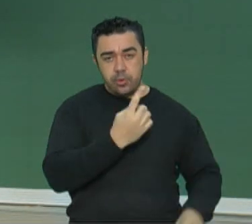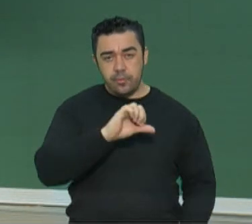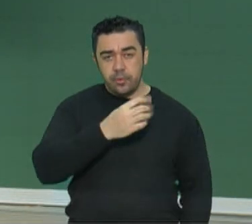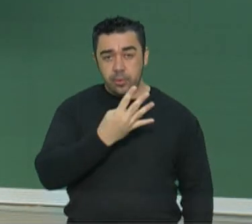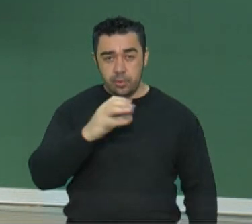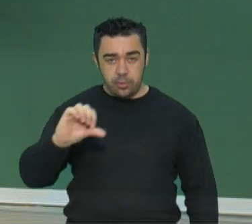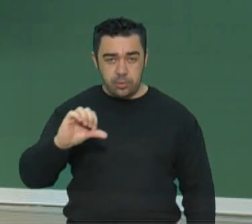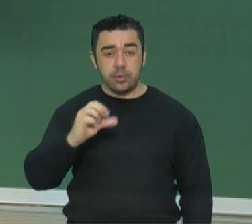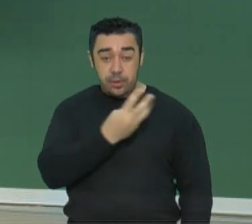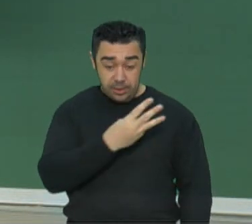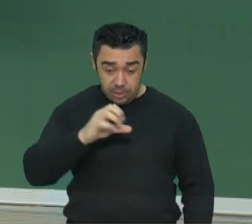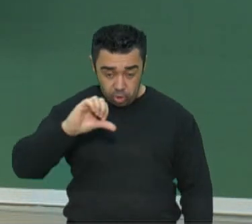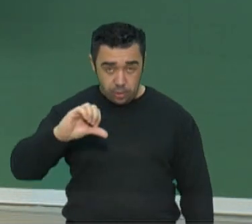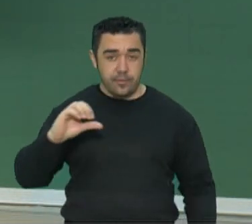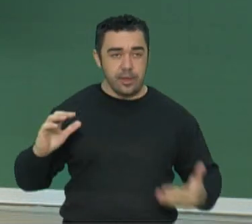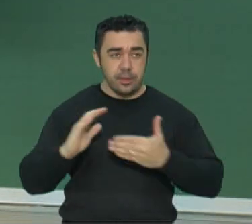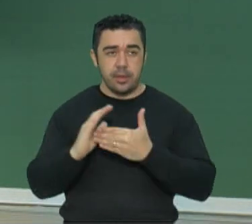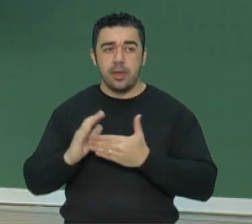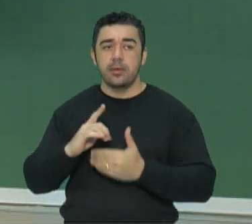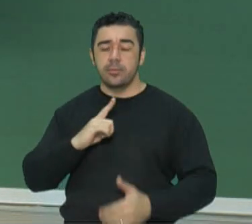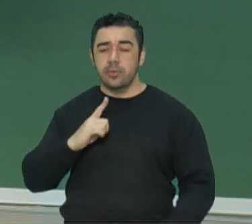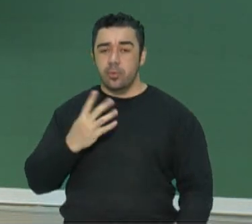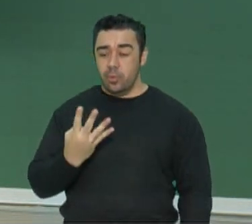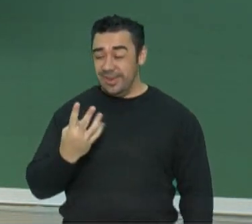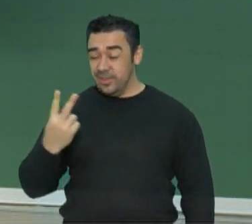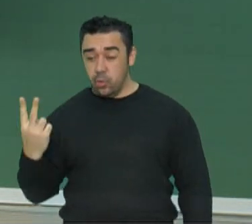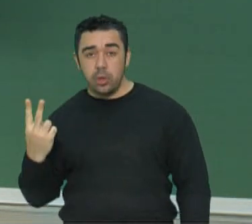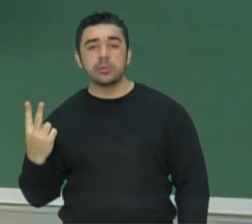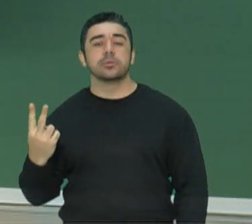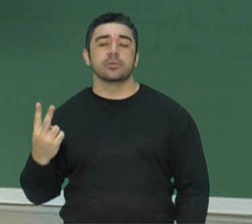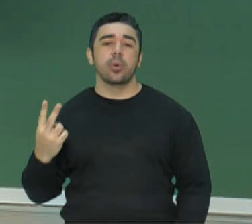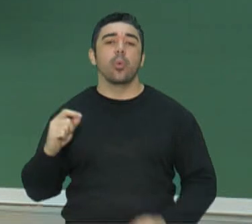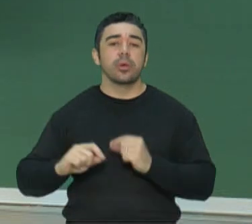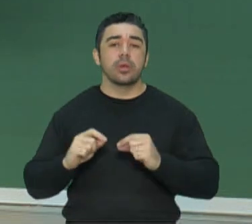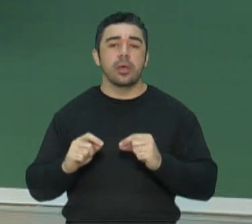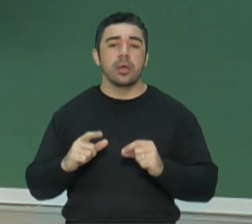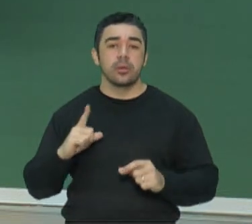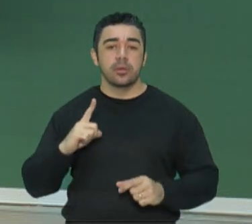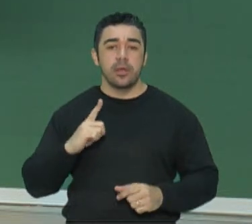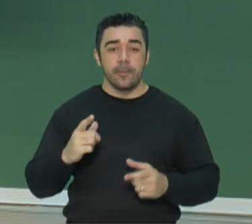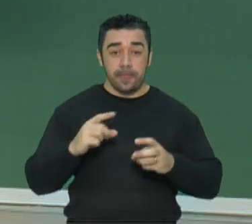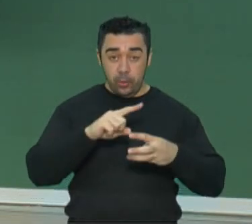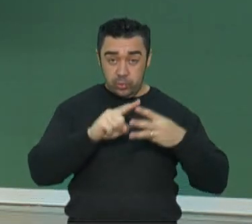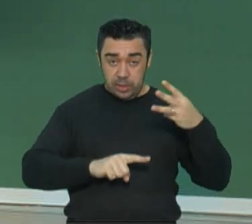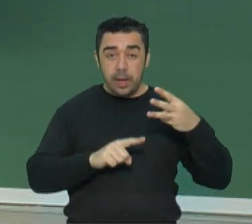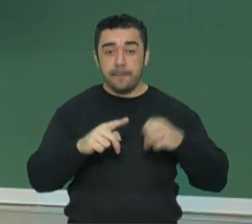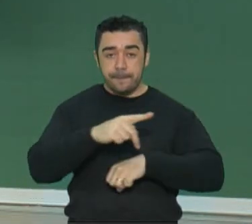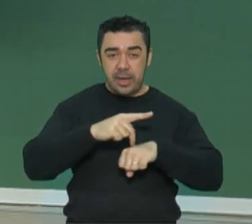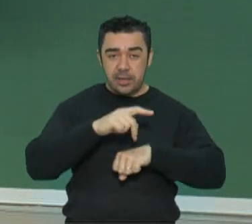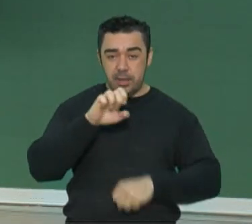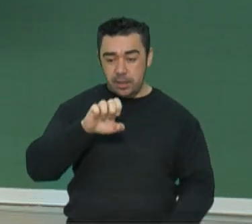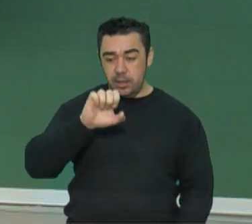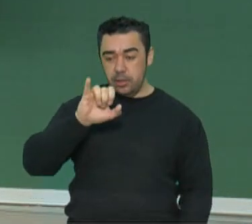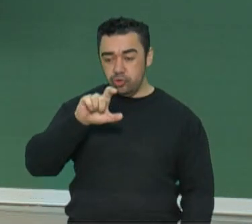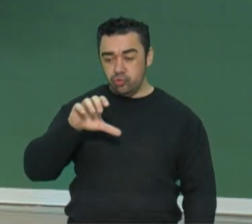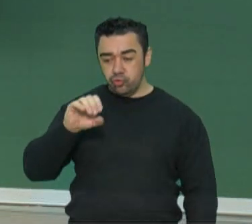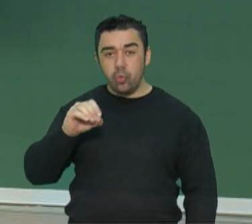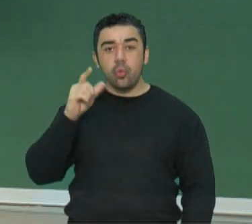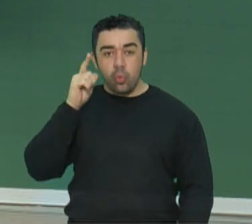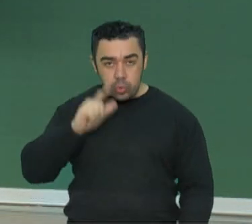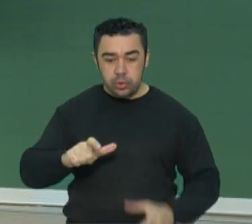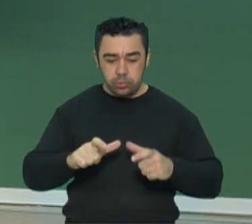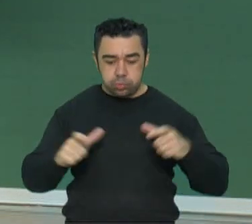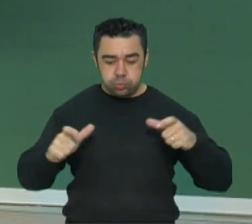é marcado pela característica do avanço do eixo. Os países do eixo avançaram muito.